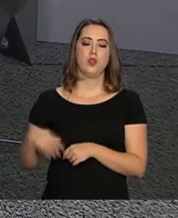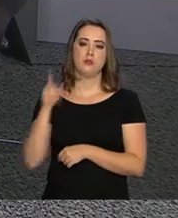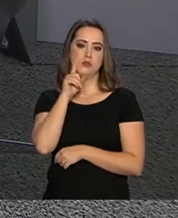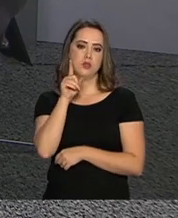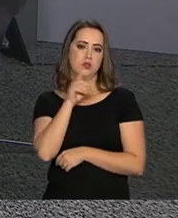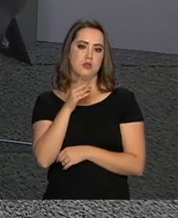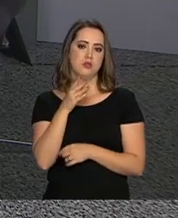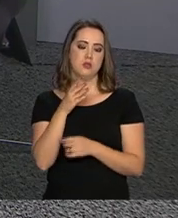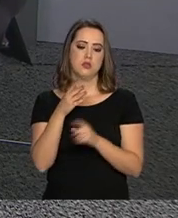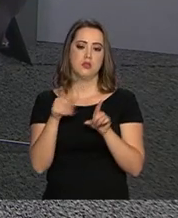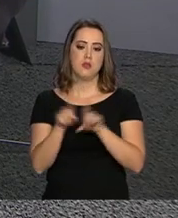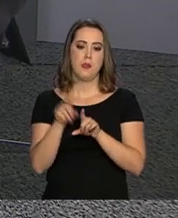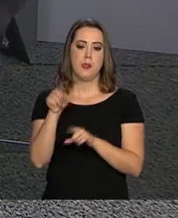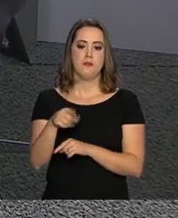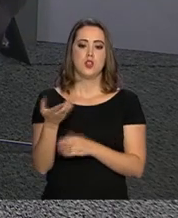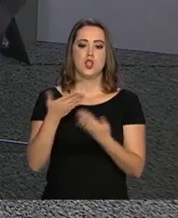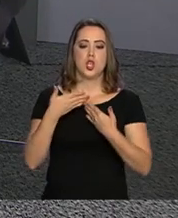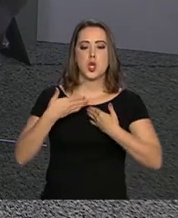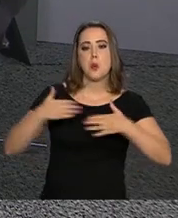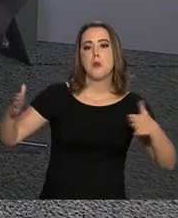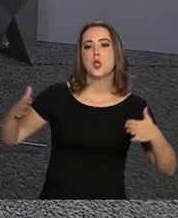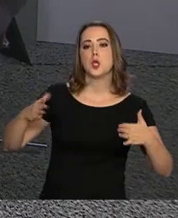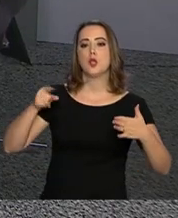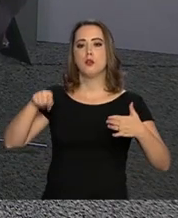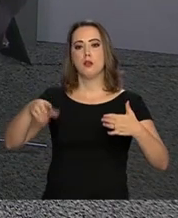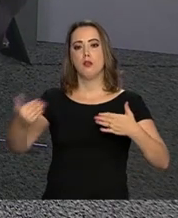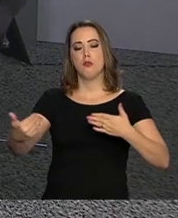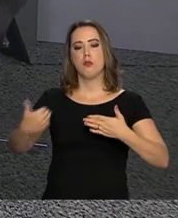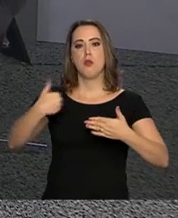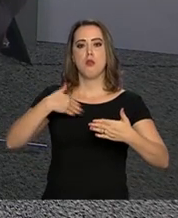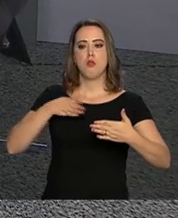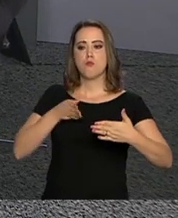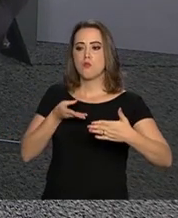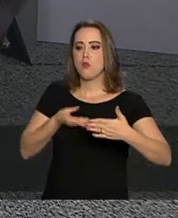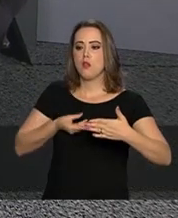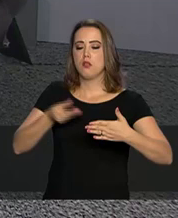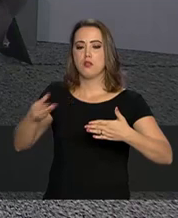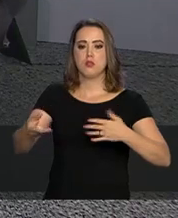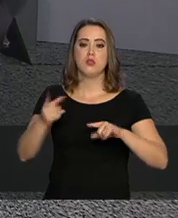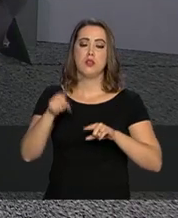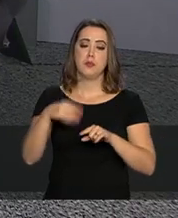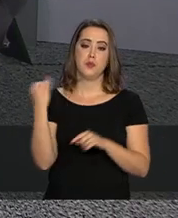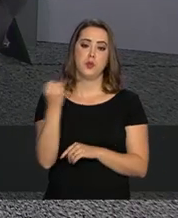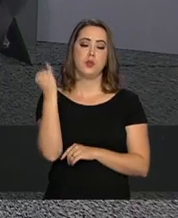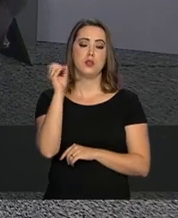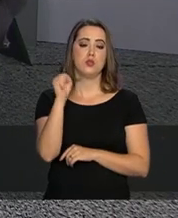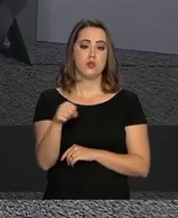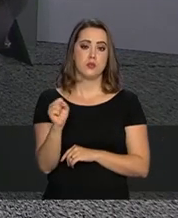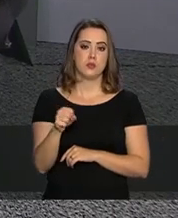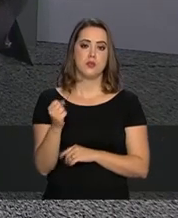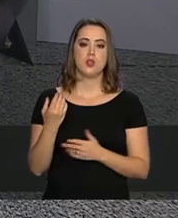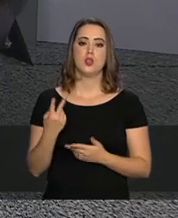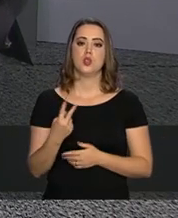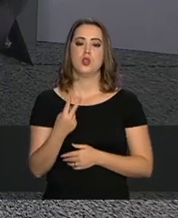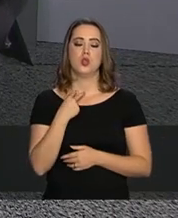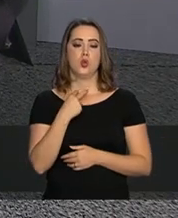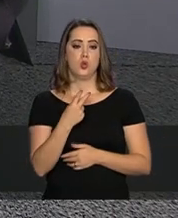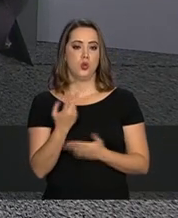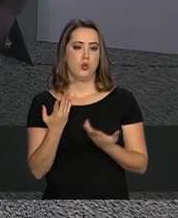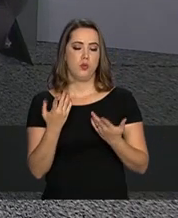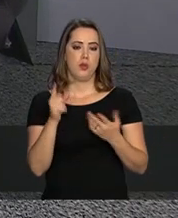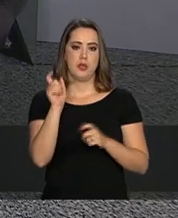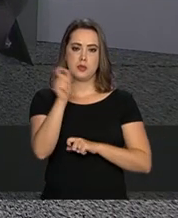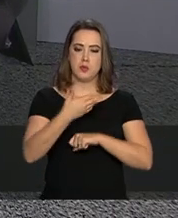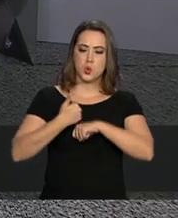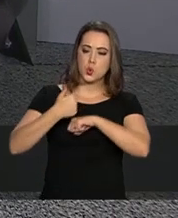contrapartida, abrir o mercado para... Isso é importante, evidentemente é, não pode, os especialistas